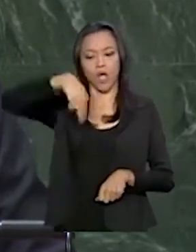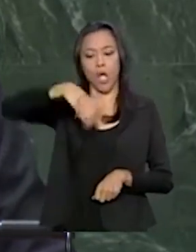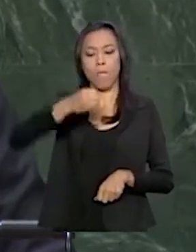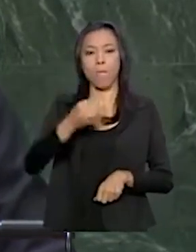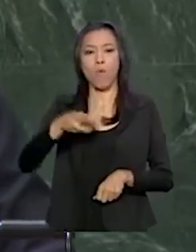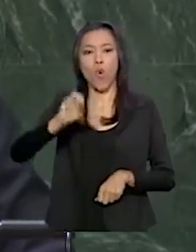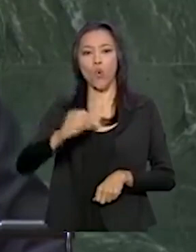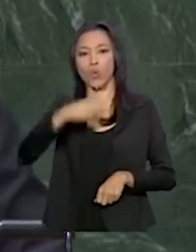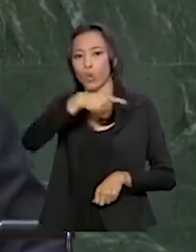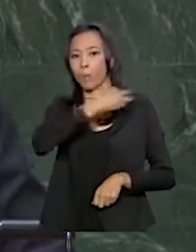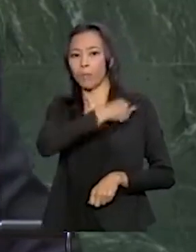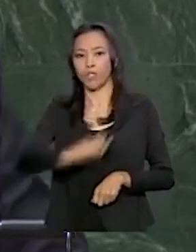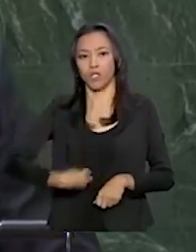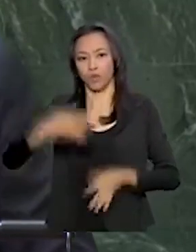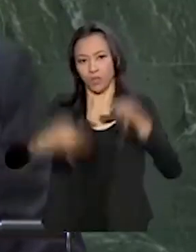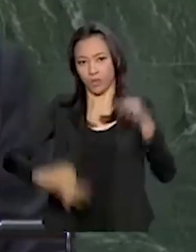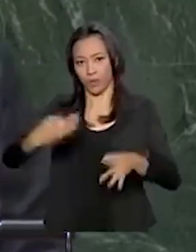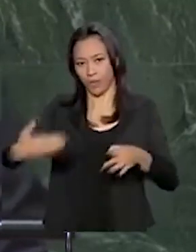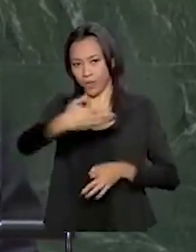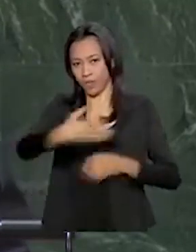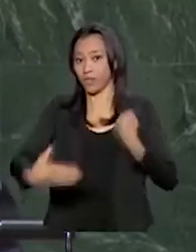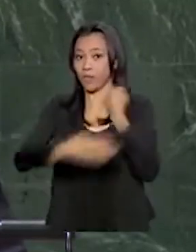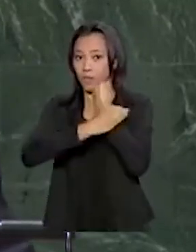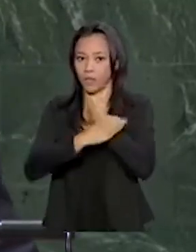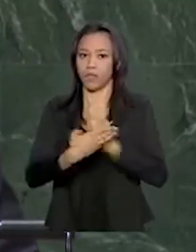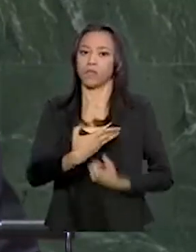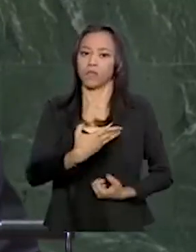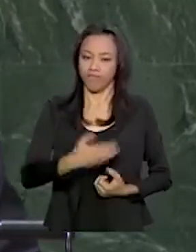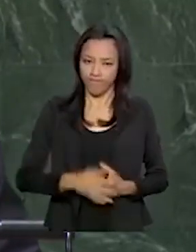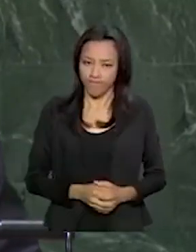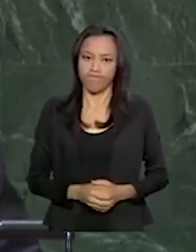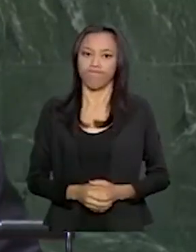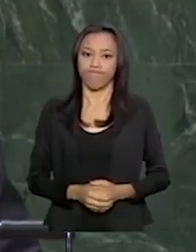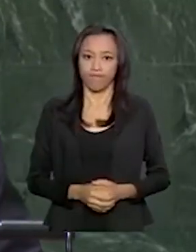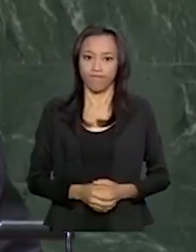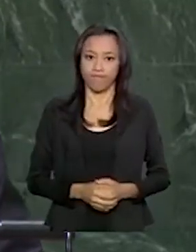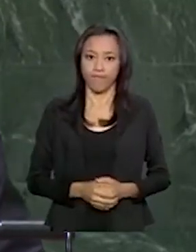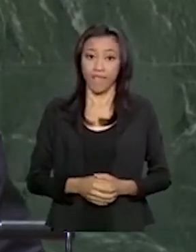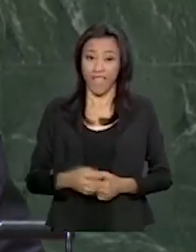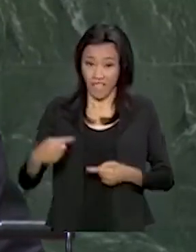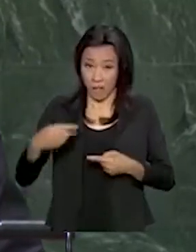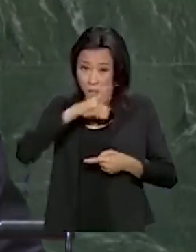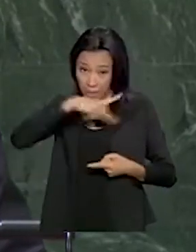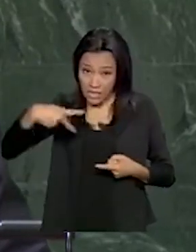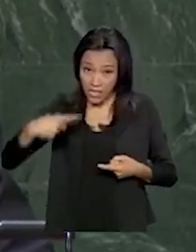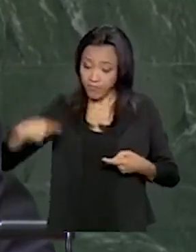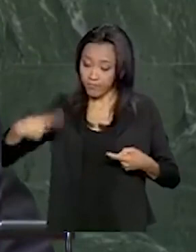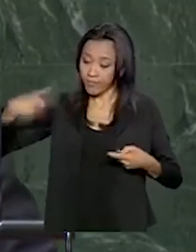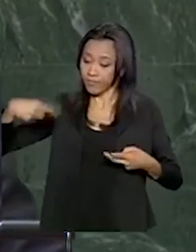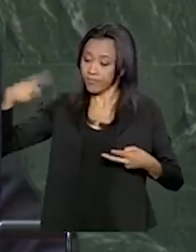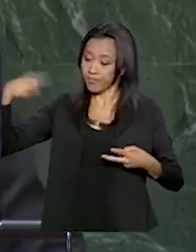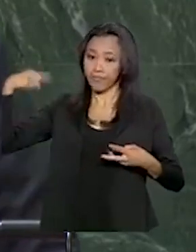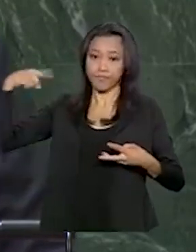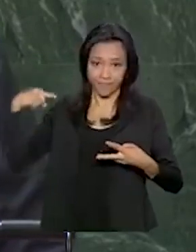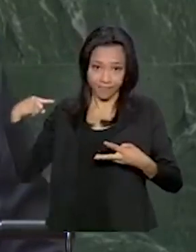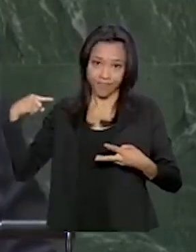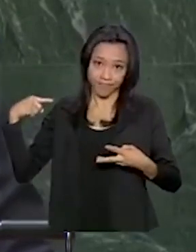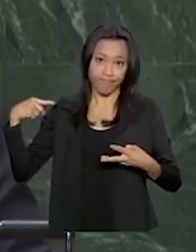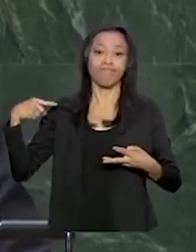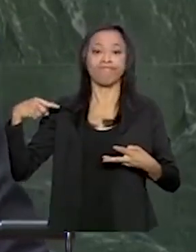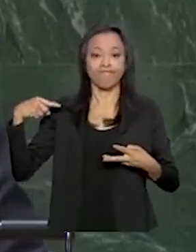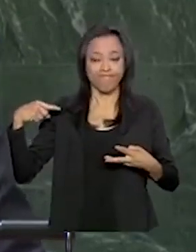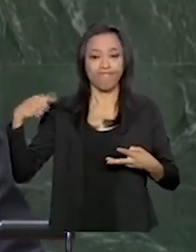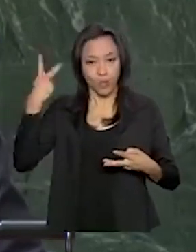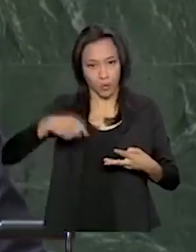Justiça e Segurança Pública. Esses presidentes também transferiram boa